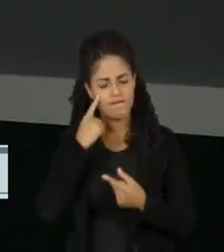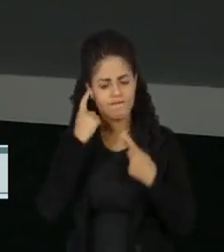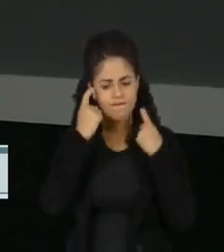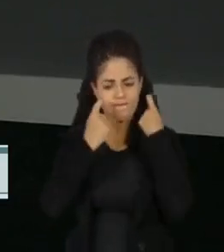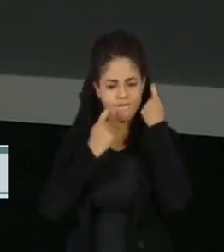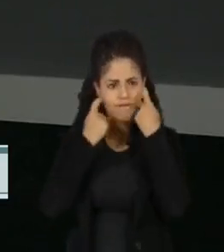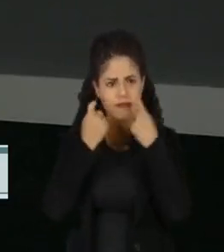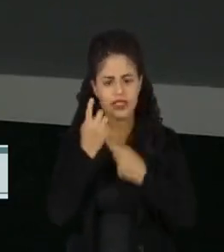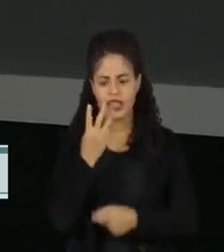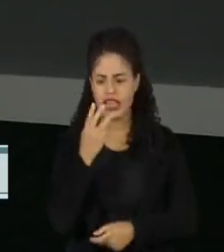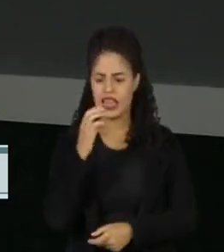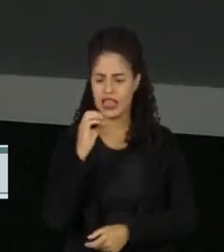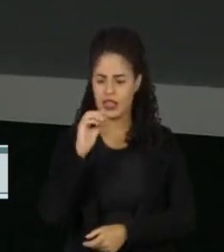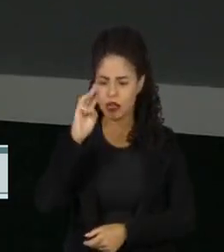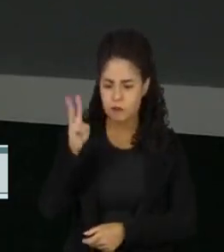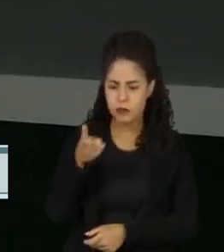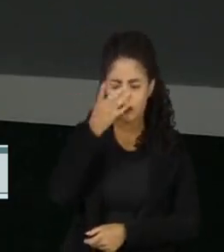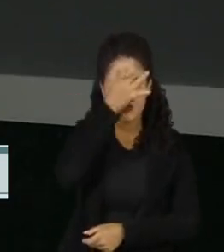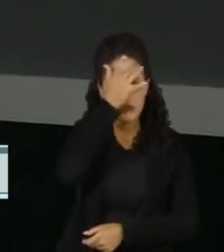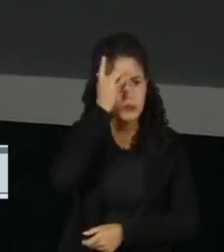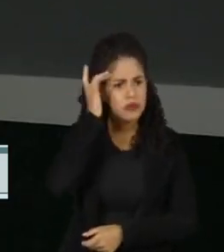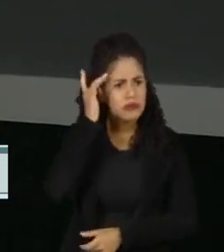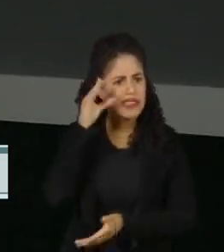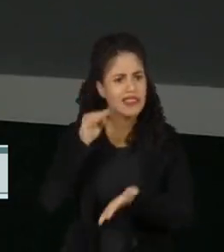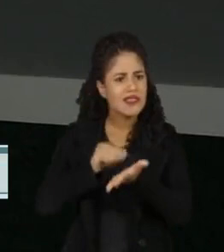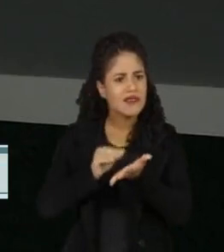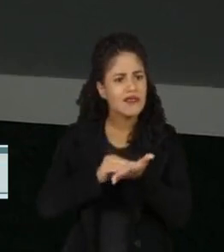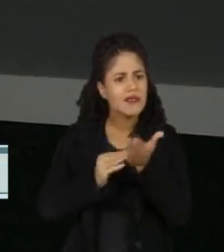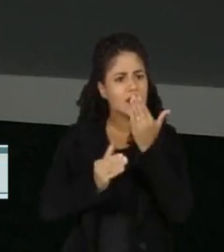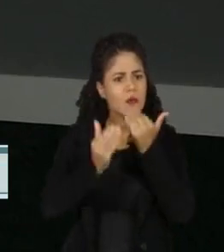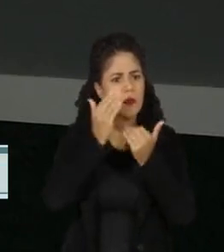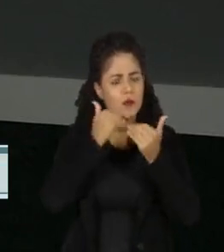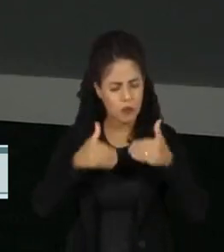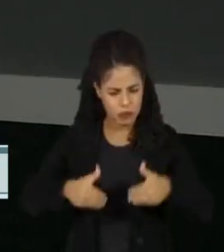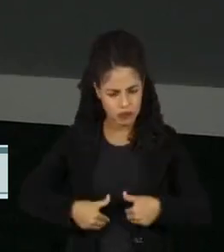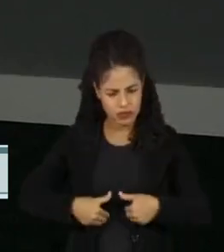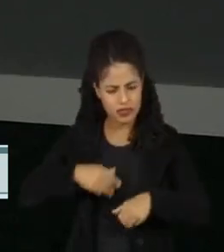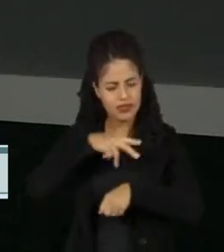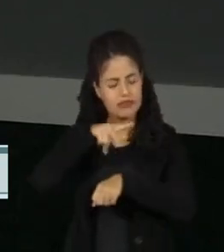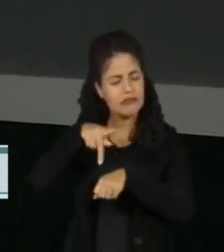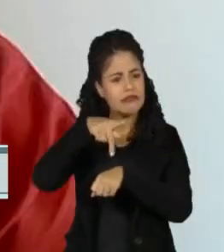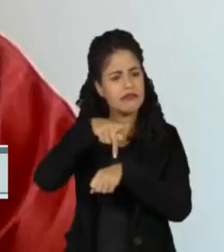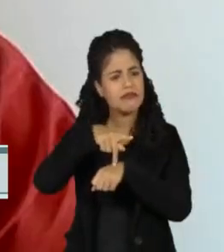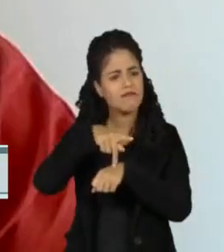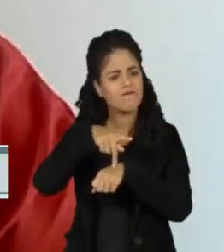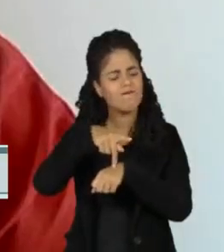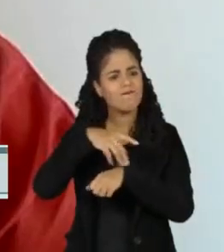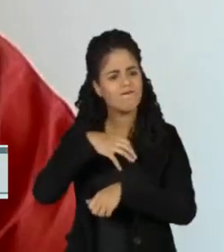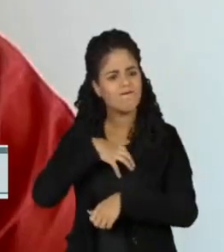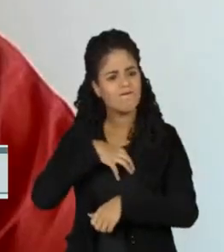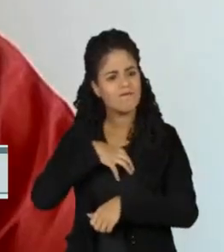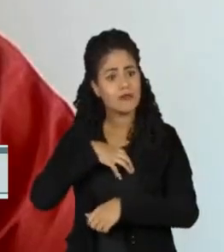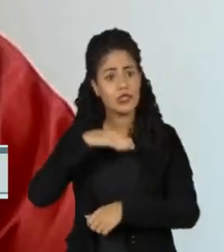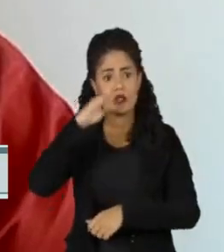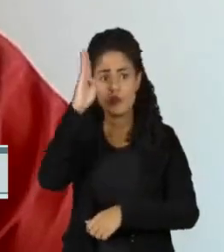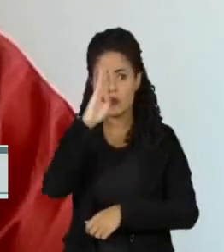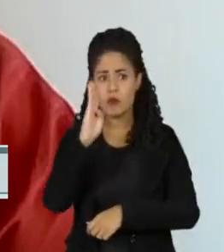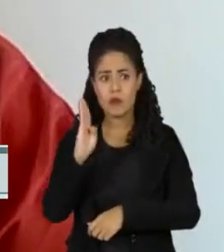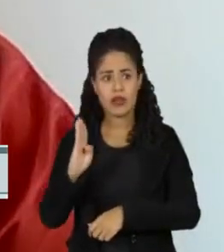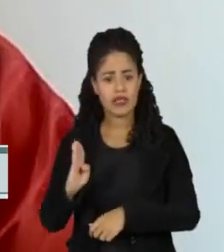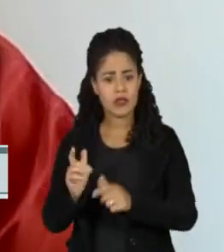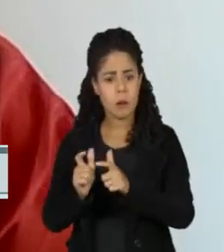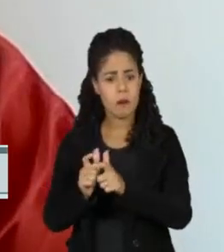30 milhões de pessoas com insegurança alimentar no país e justamente o Brasil, que é um grande